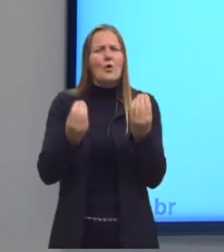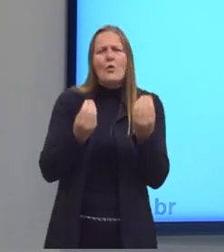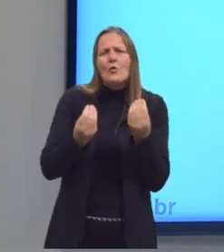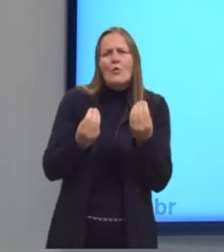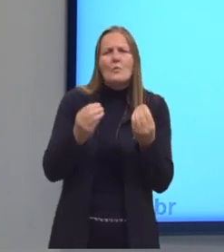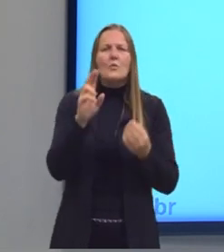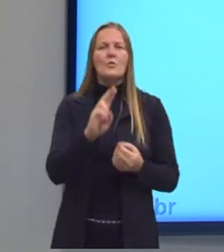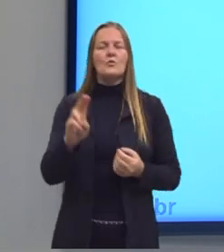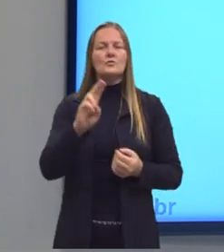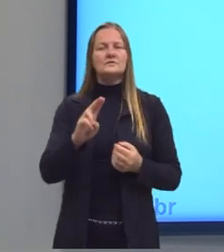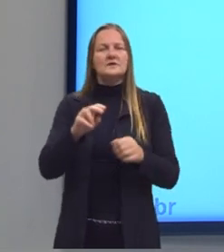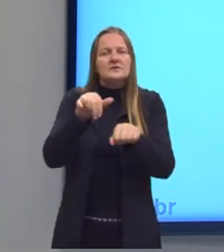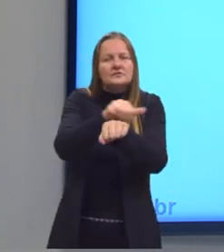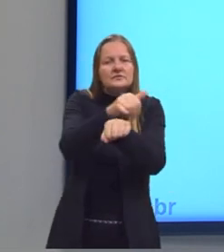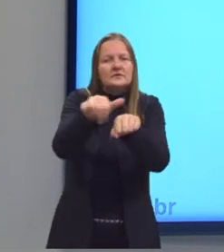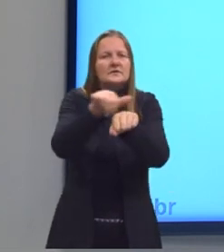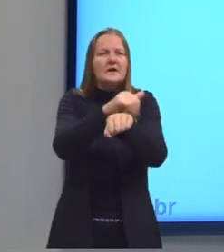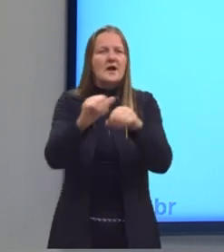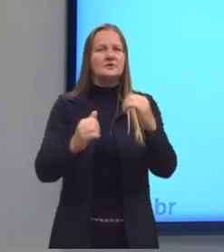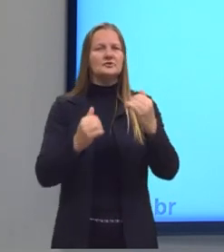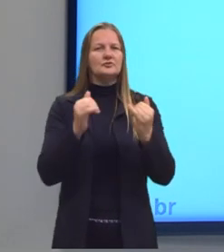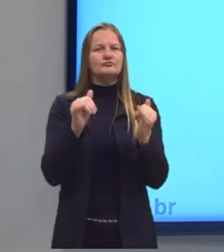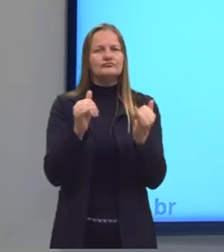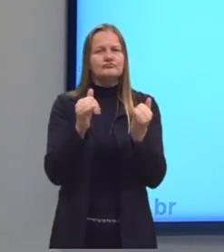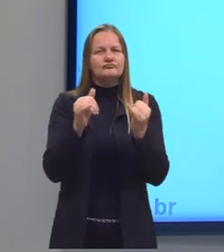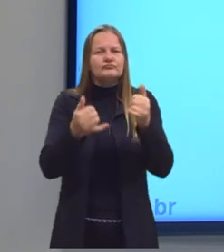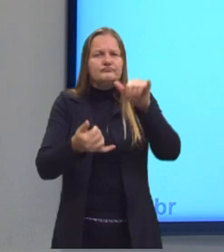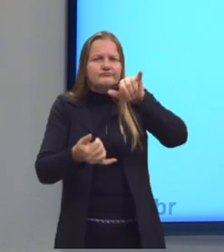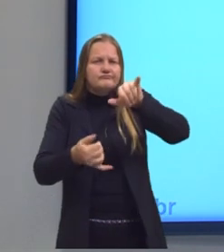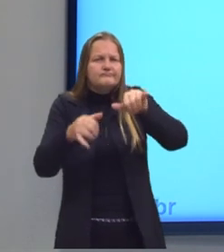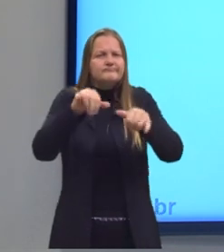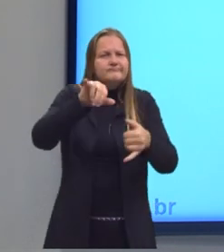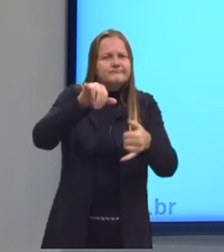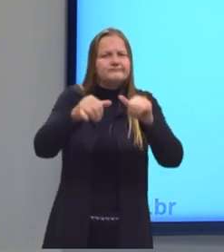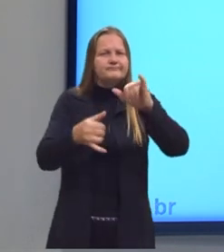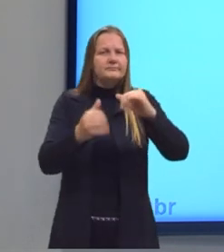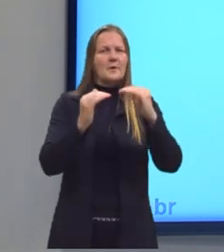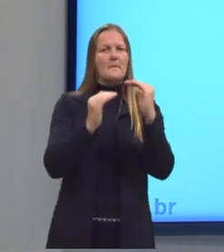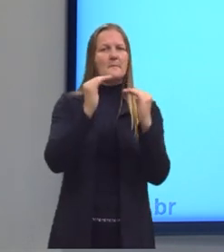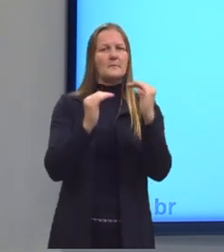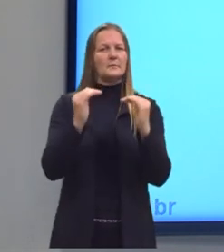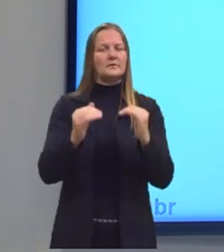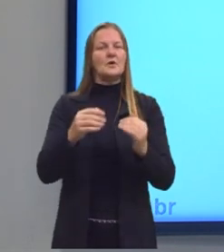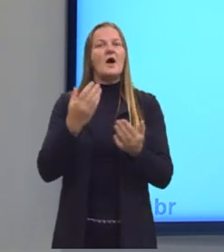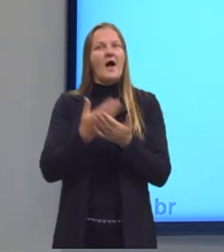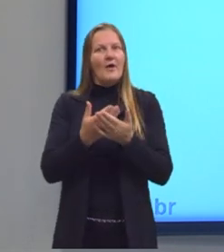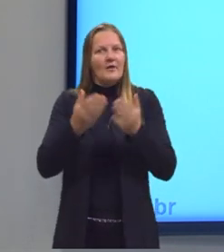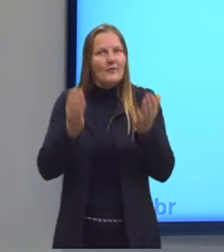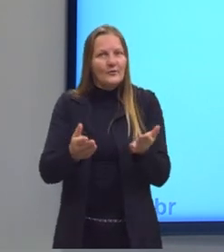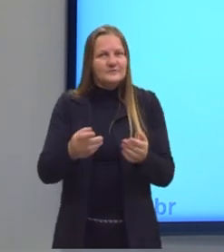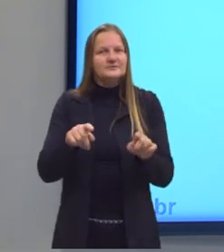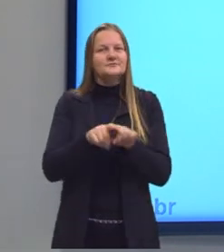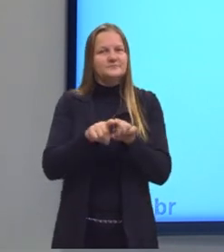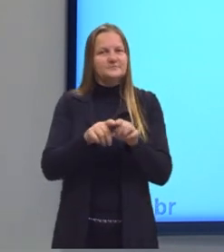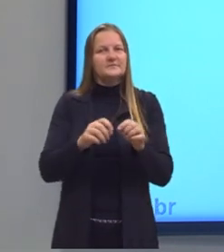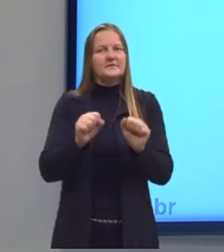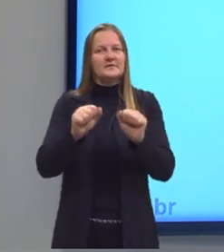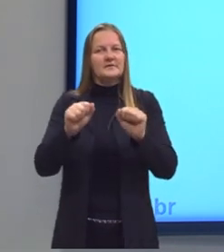inorgânicas, tá? Que a gente vai entender um pouquinho de balanceamento na aula de hoje e na aula de estequiometria.